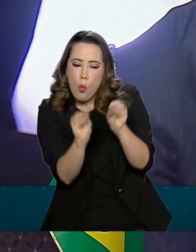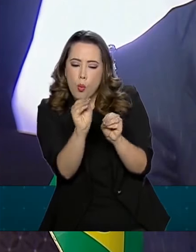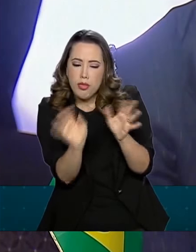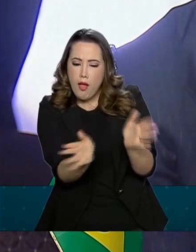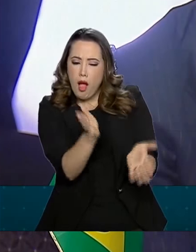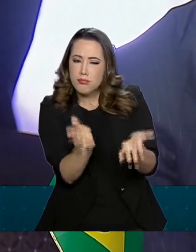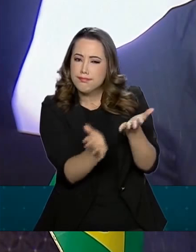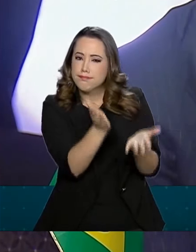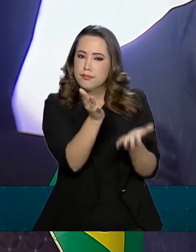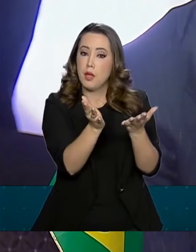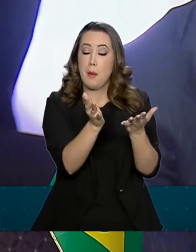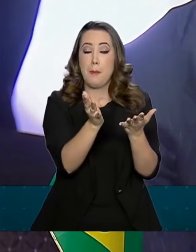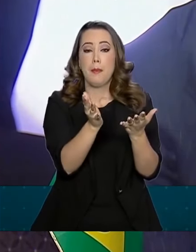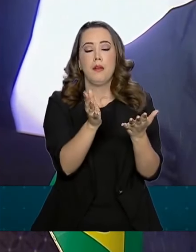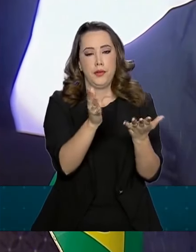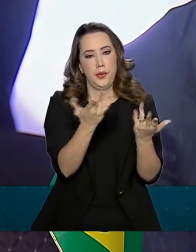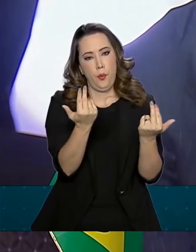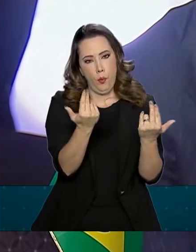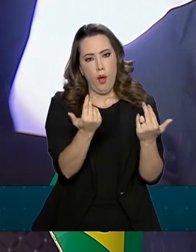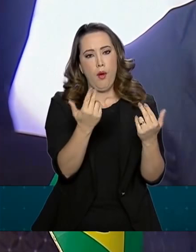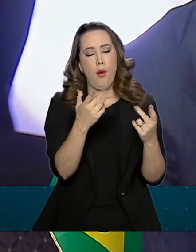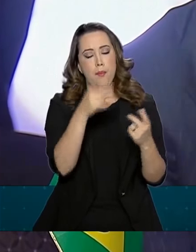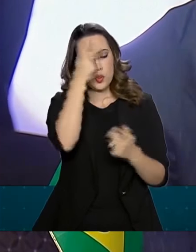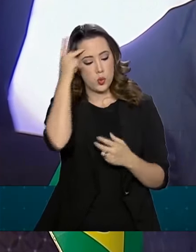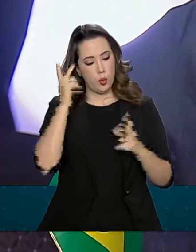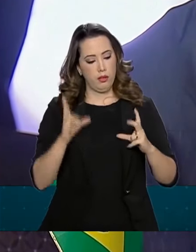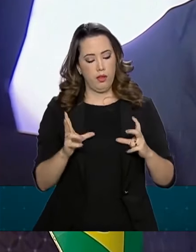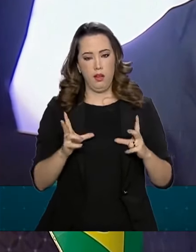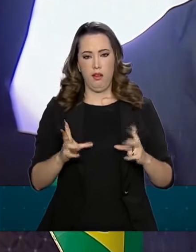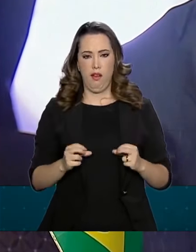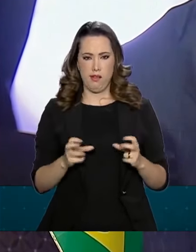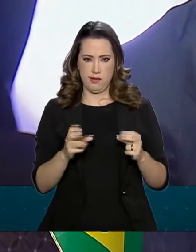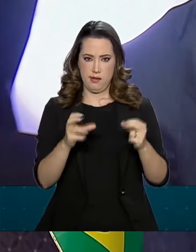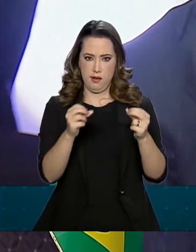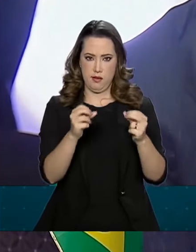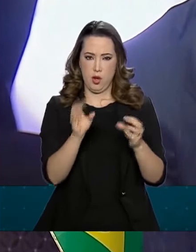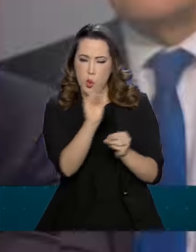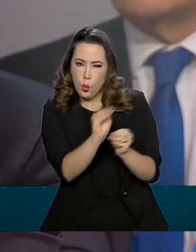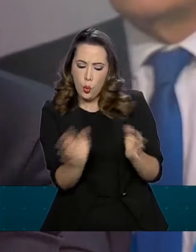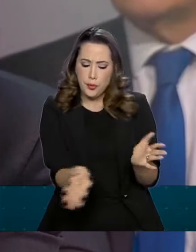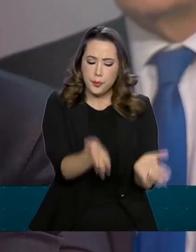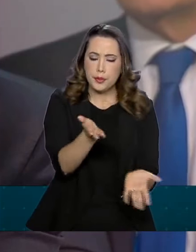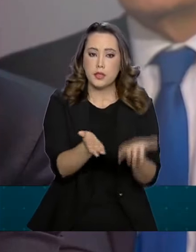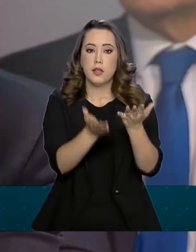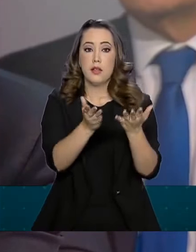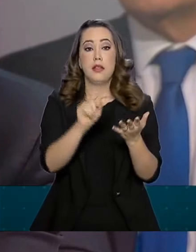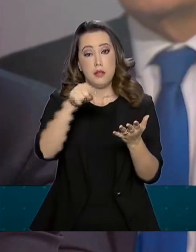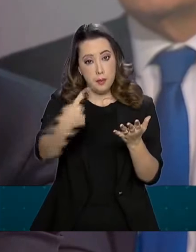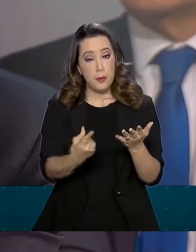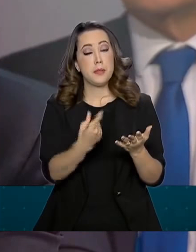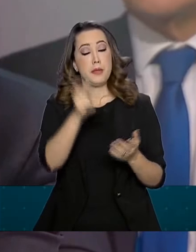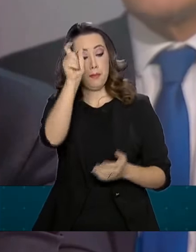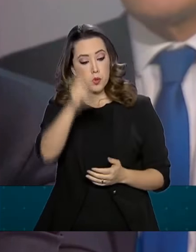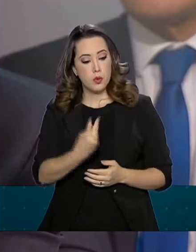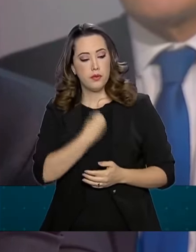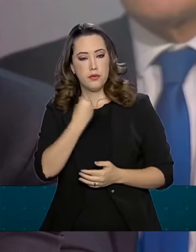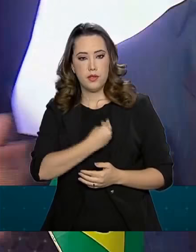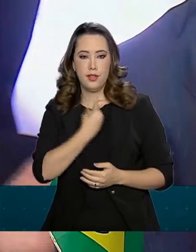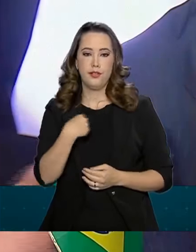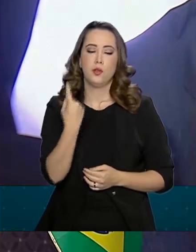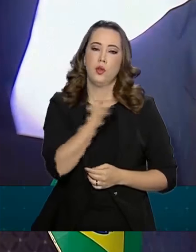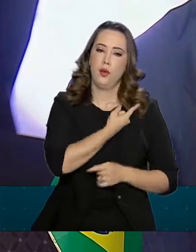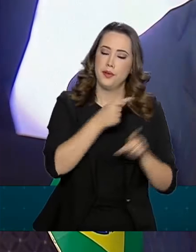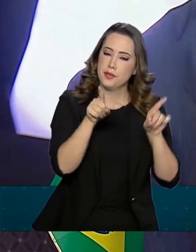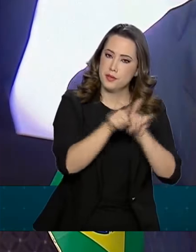necessária para o corpo sobreviver. Mesmo assim, estamos com uma boa popularidade no Brasil. Devemos, em grande parte,